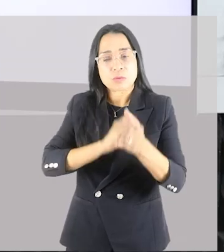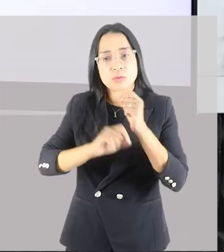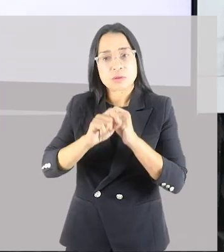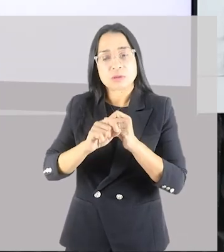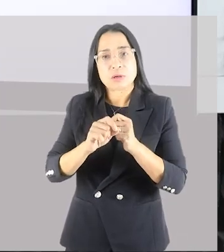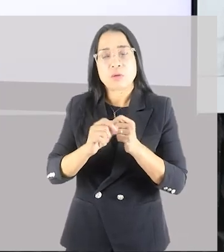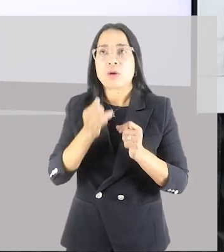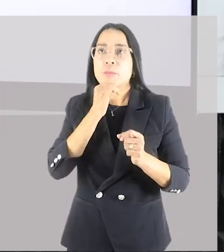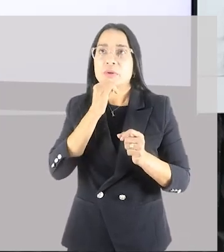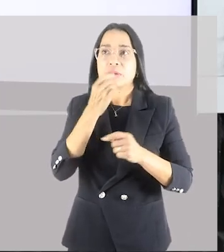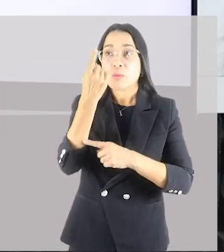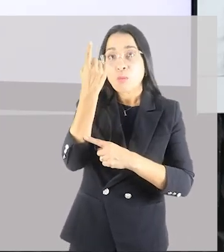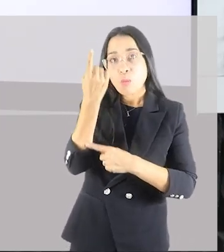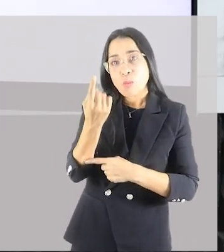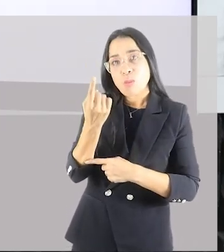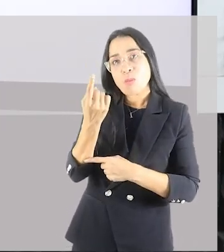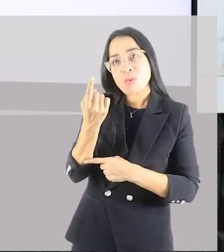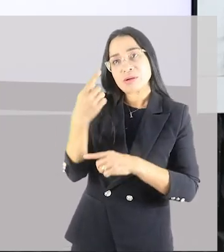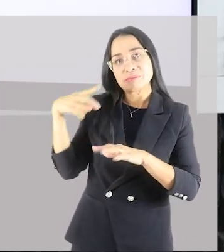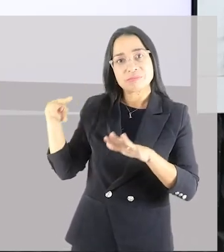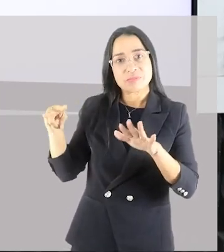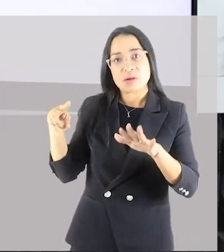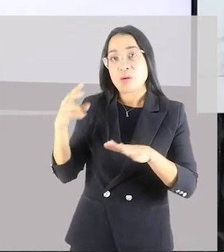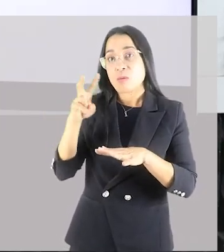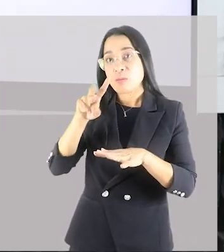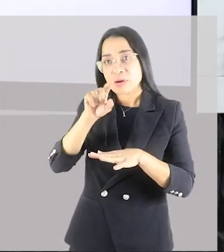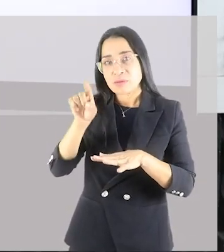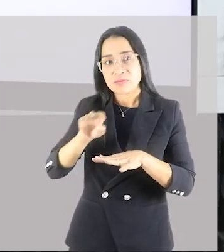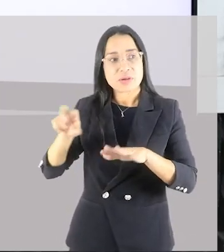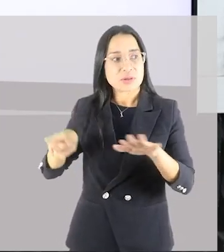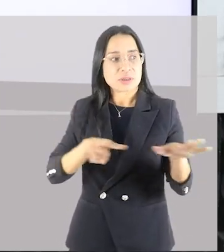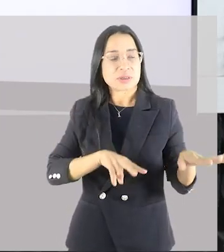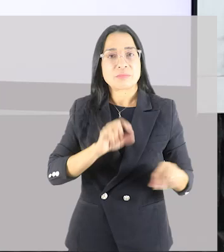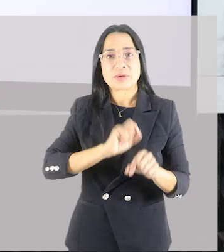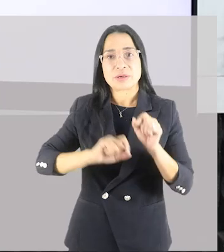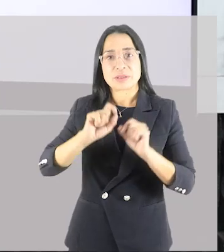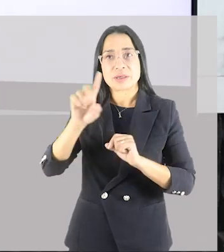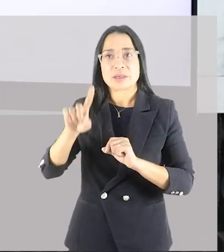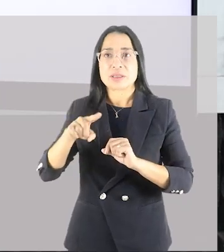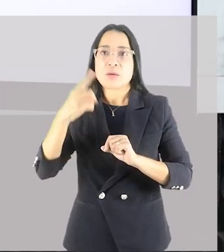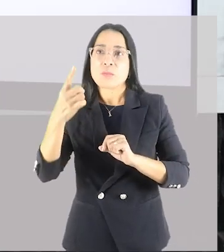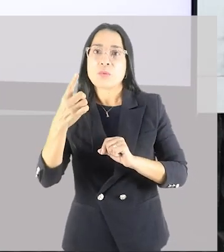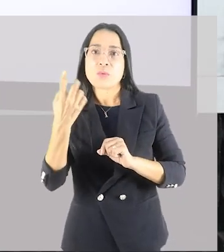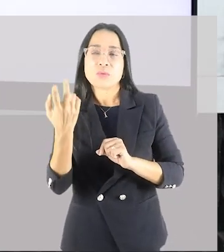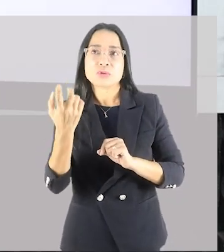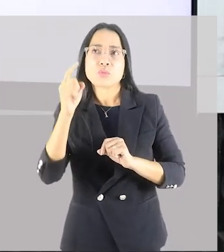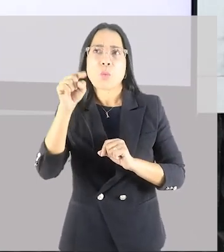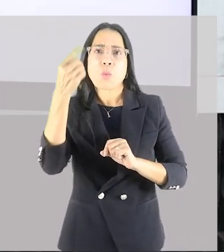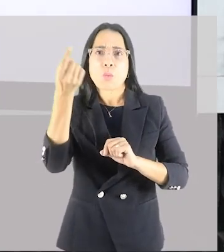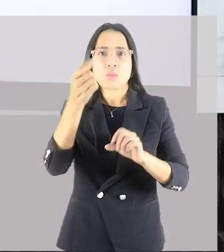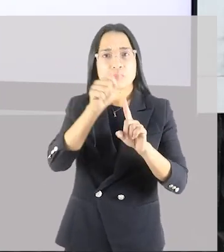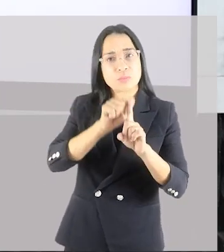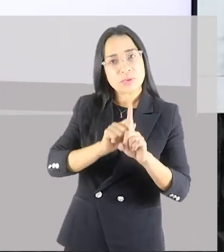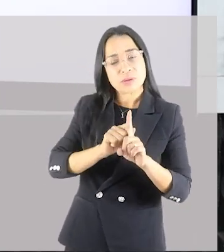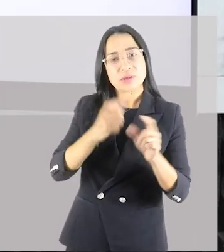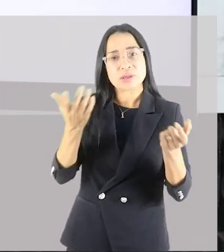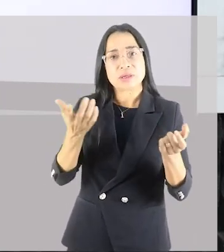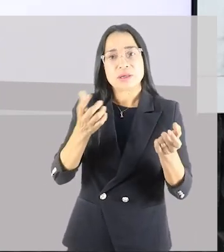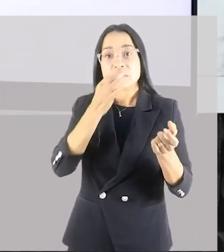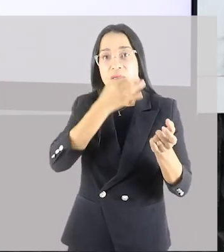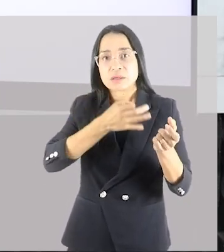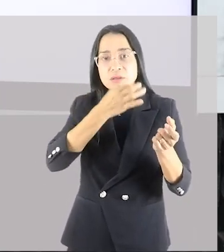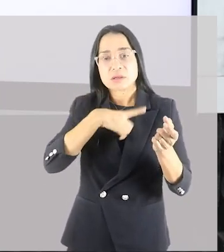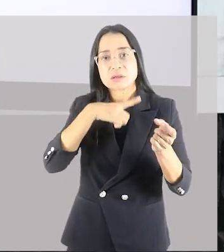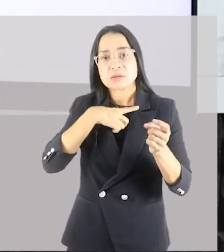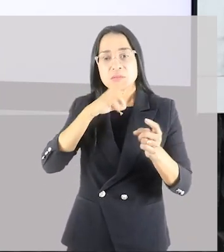vez na semana, depois só na outra, e depois só no outro mês e achar que vai ter um resultado. Precisa ter uma frequência, precisa